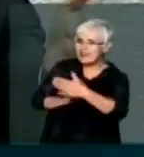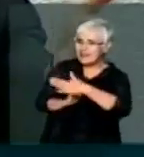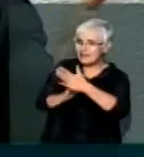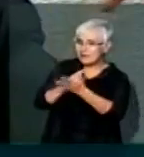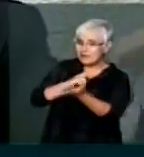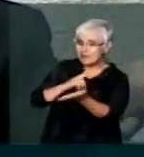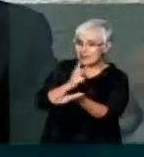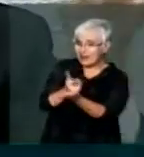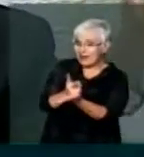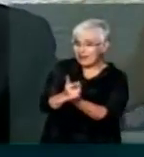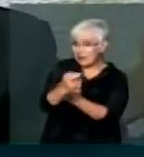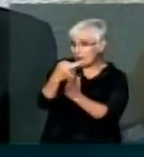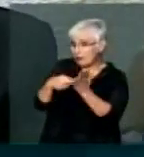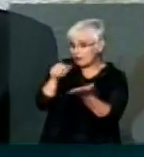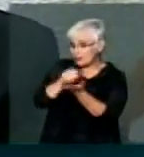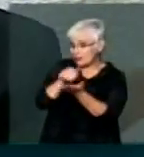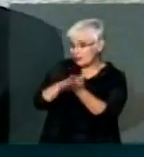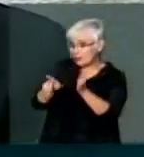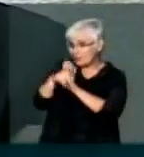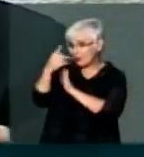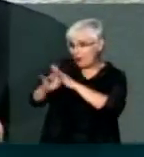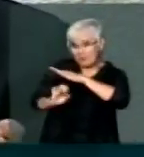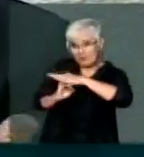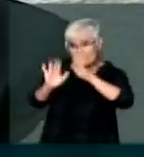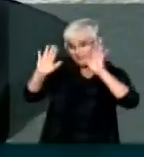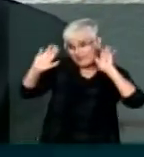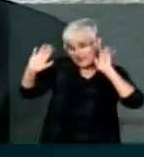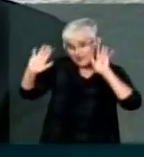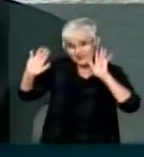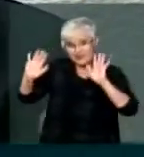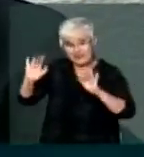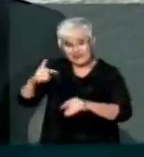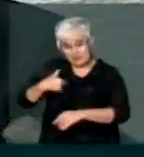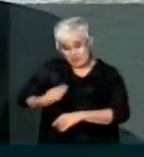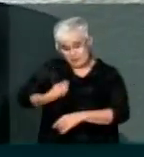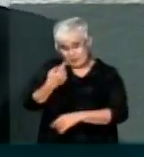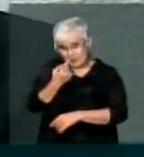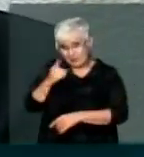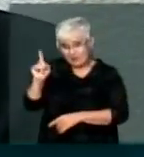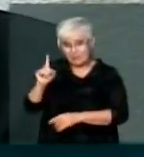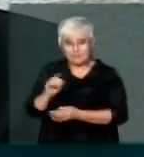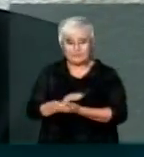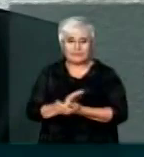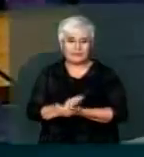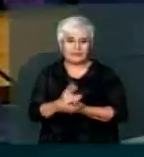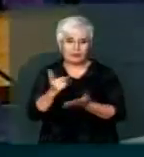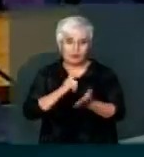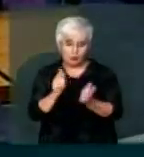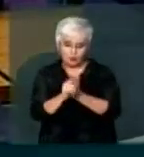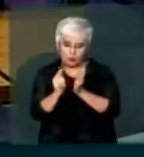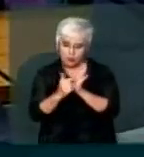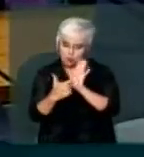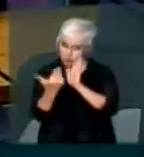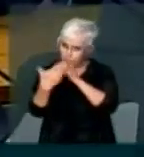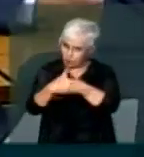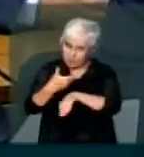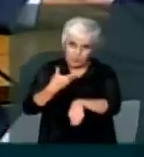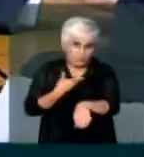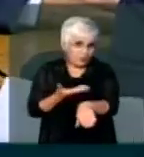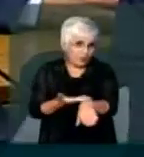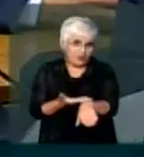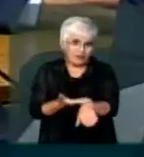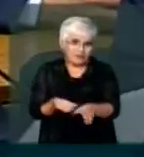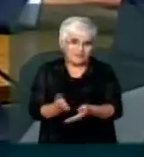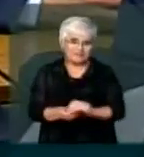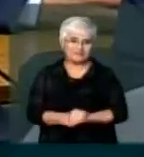isso é uma questão de registro de endereço. Entendo que seja isso. É evidente que eu não morava... Então não é uma ilação. Os documentos estão aqui. Não, está bom, está bom.